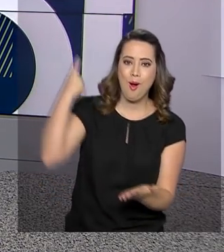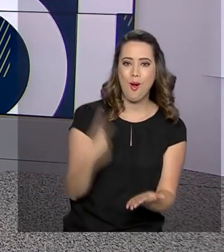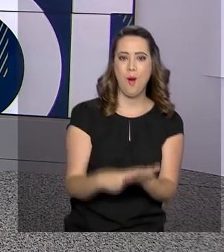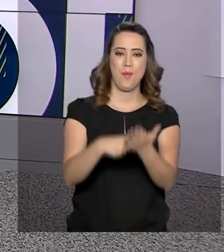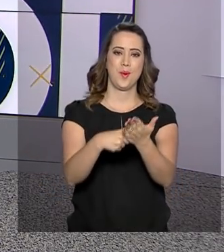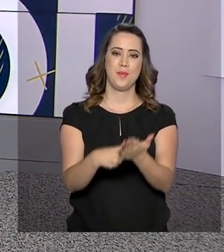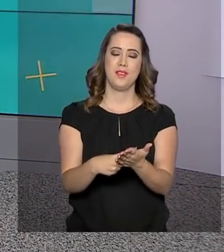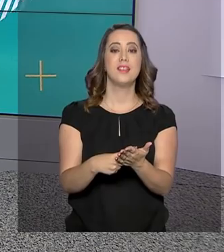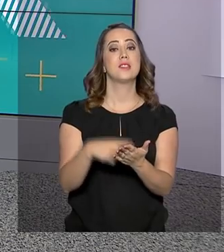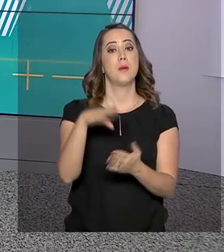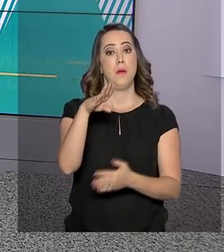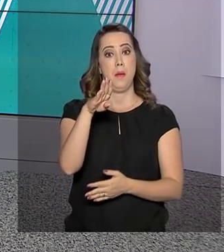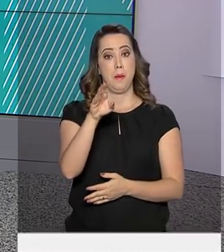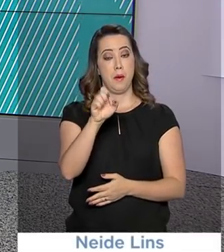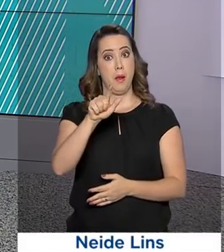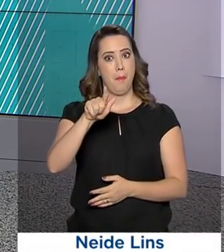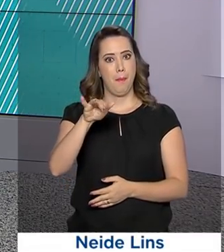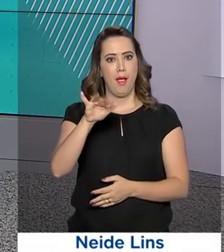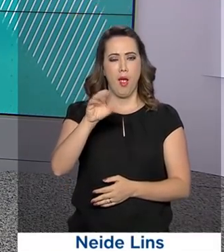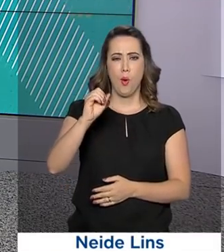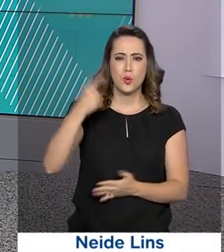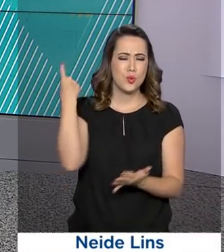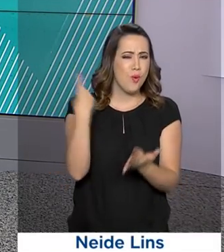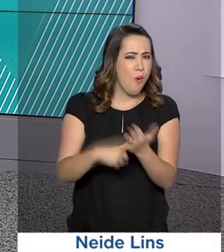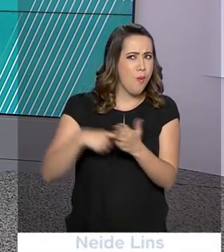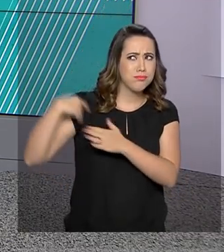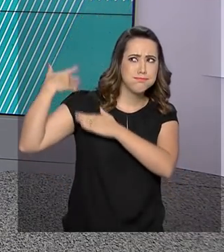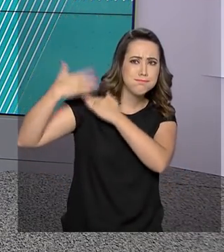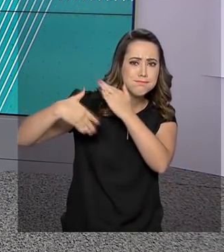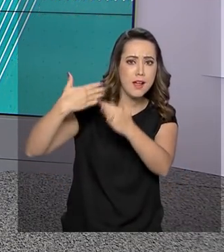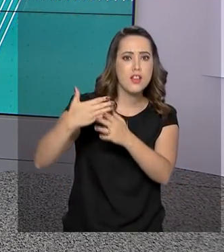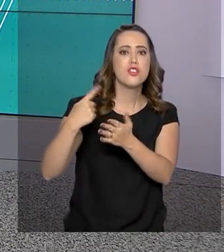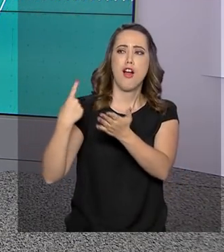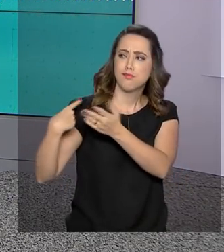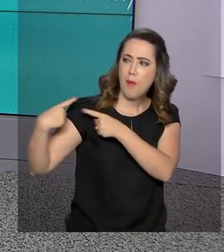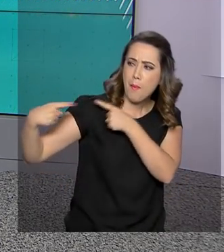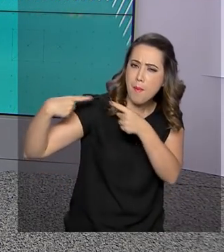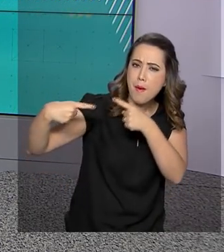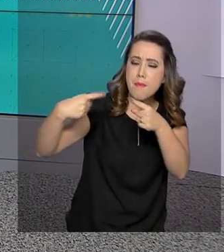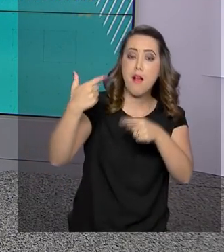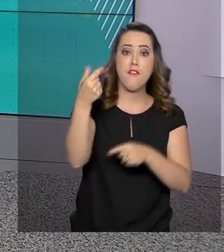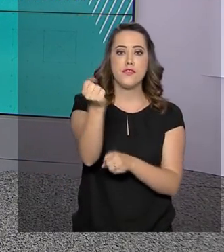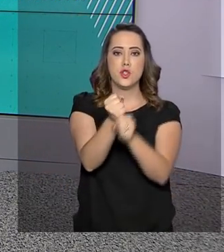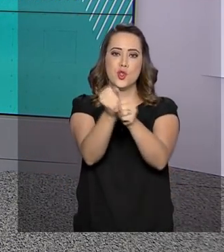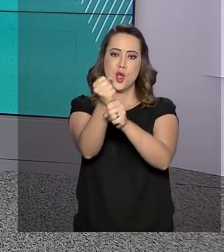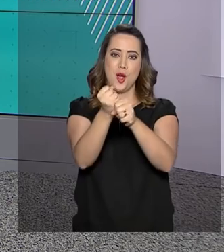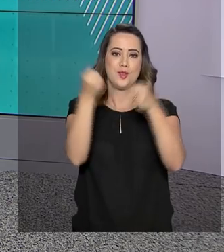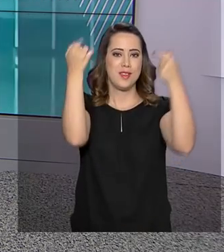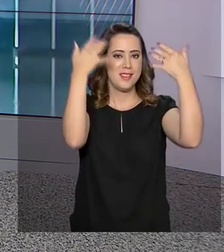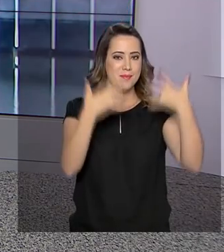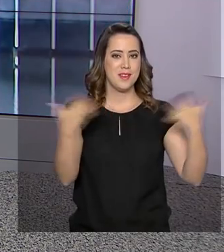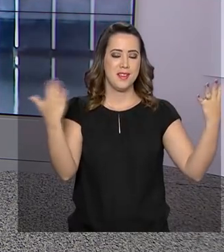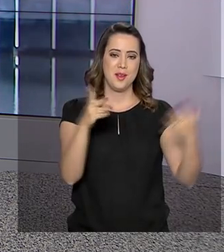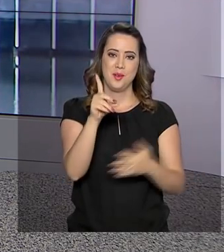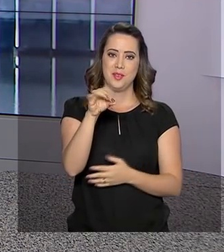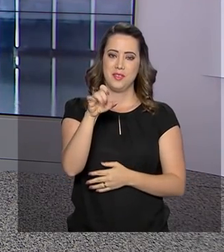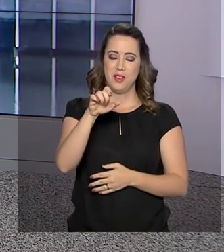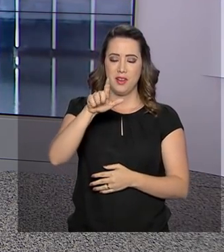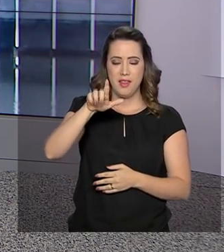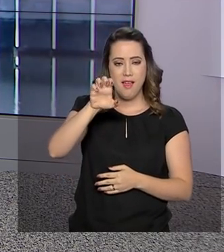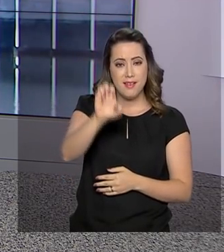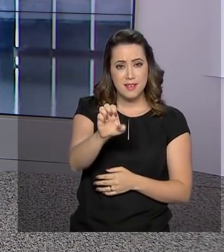na Bélgica um acordo histórico negociado há 20 anos. Quem explica melhor para a gente ao vivo é a repórter Daniele Popov.